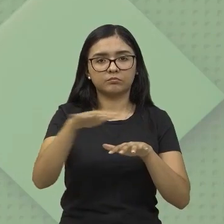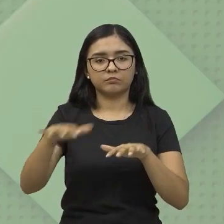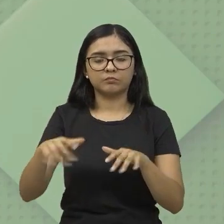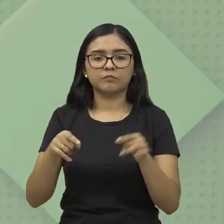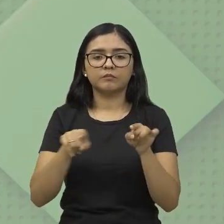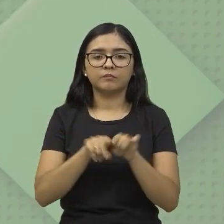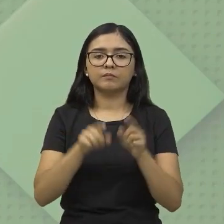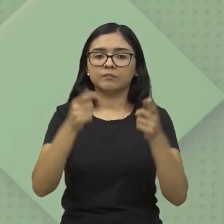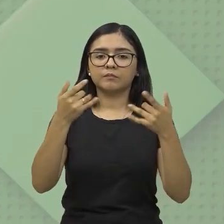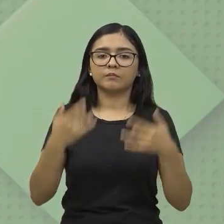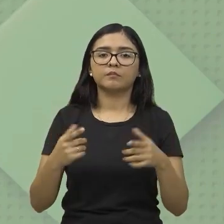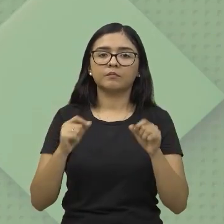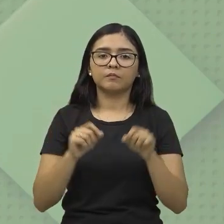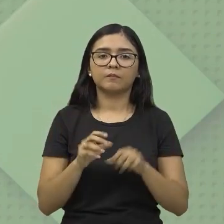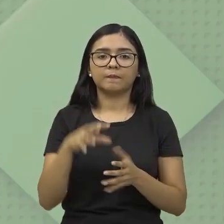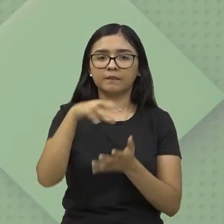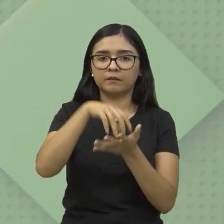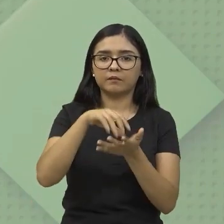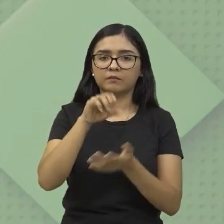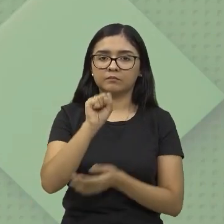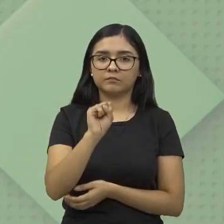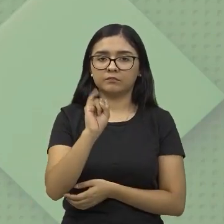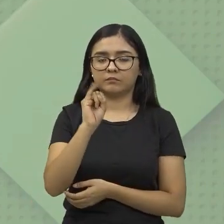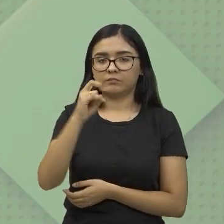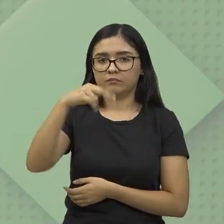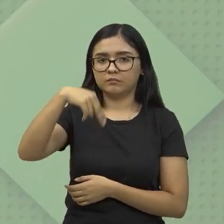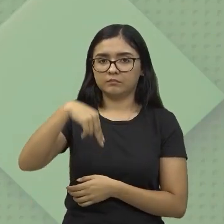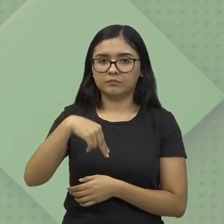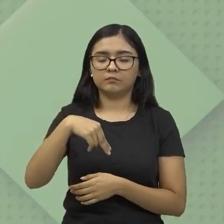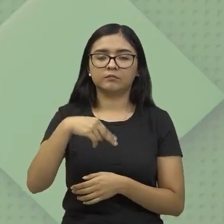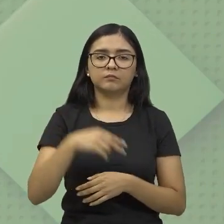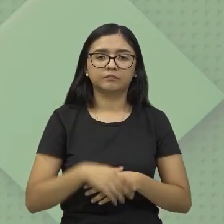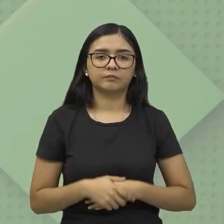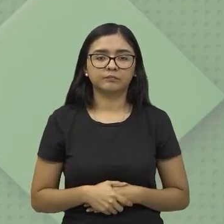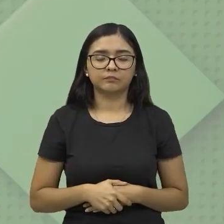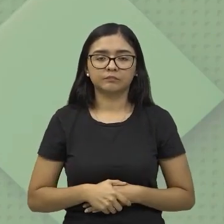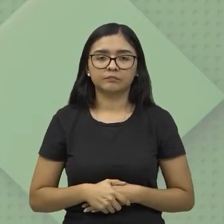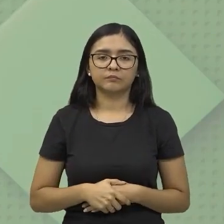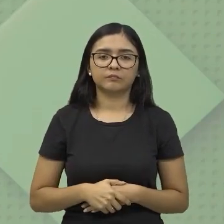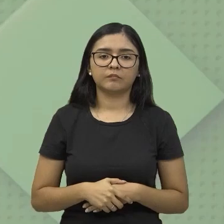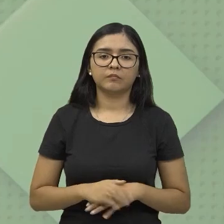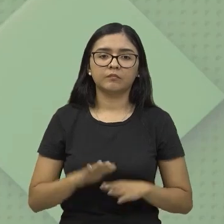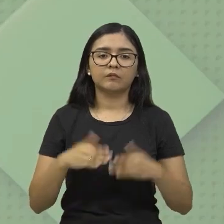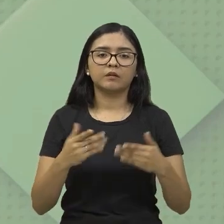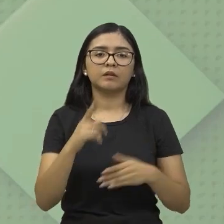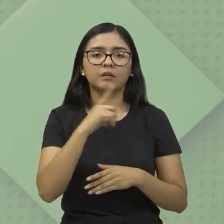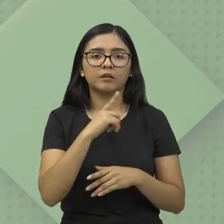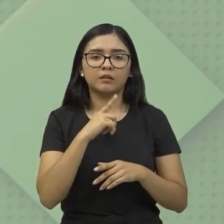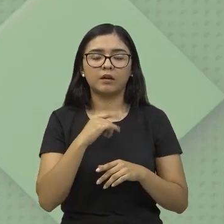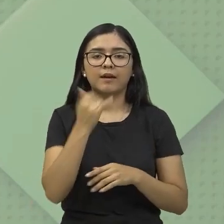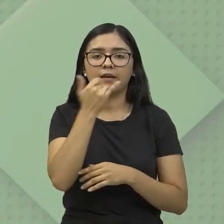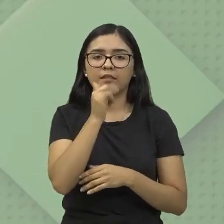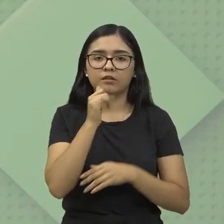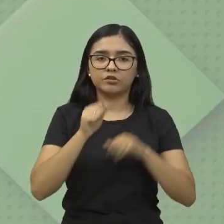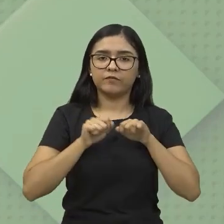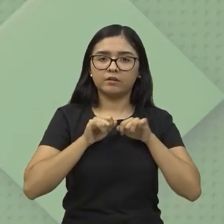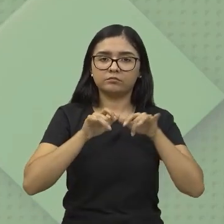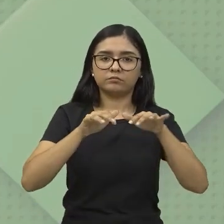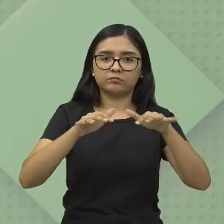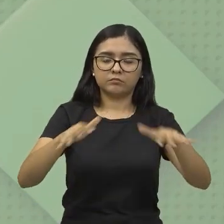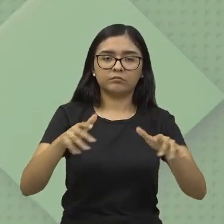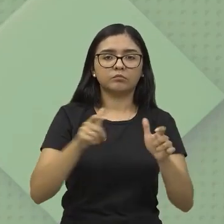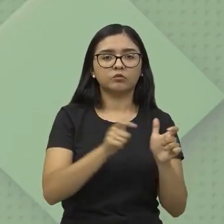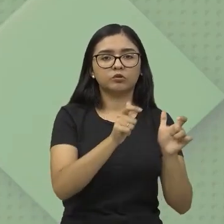falou um pouquinho sobre o sistema interligado nacional, que vai ser uma rede de fornecimento de energia